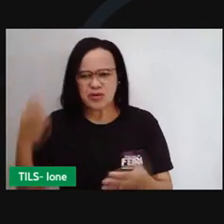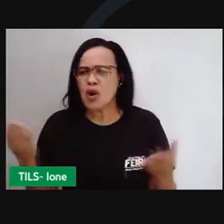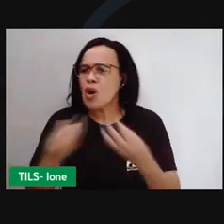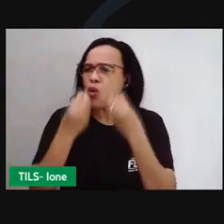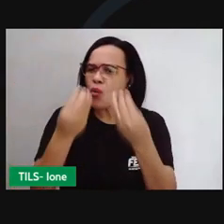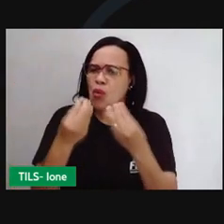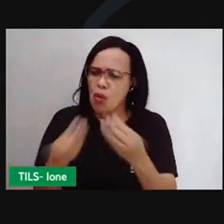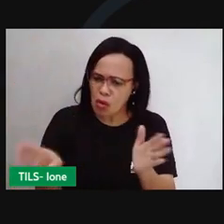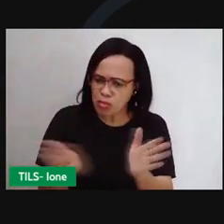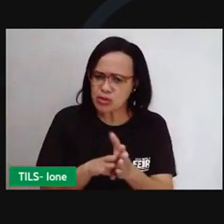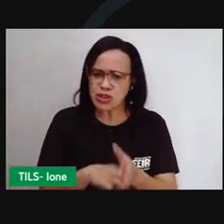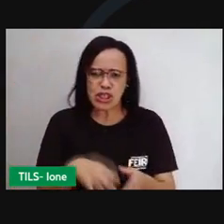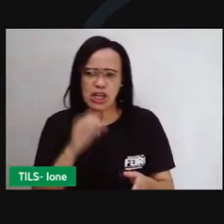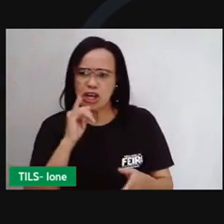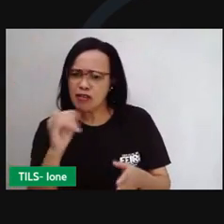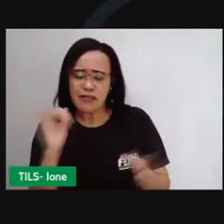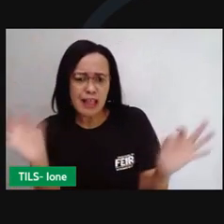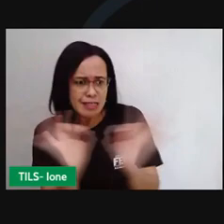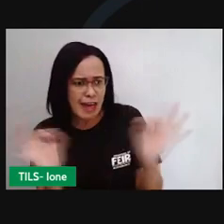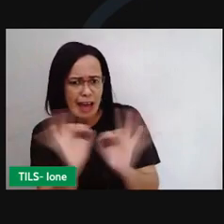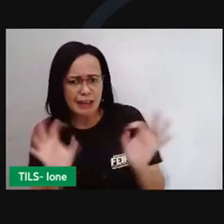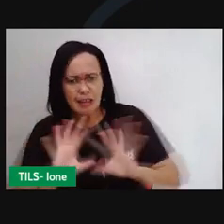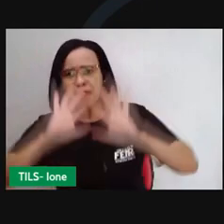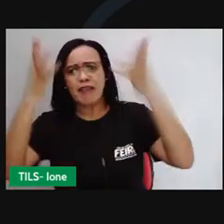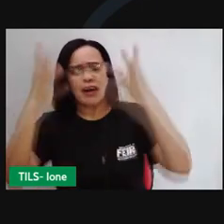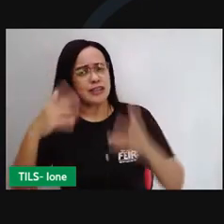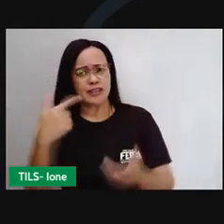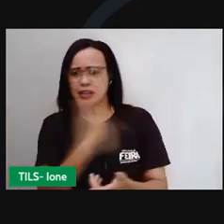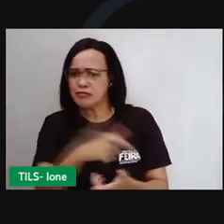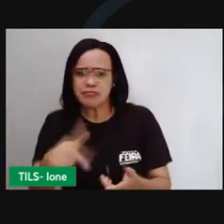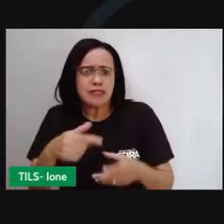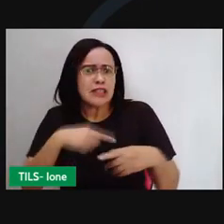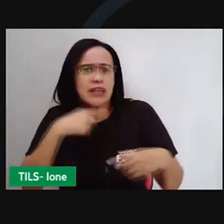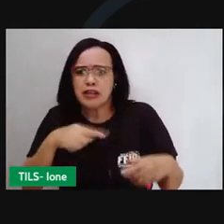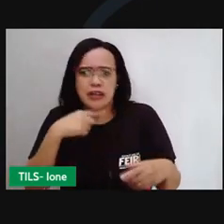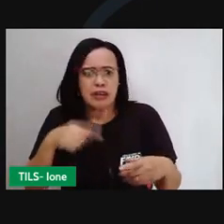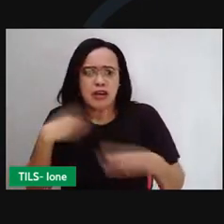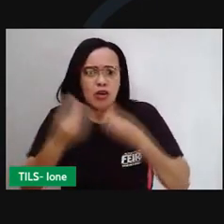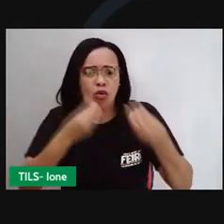festa decente. Mande desocupar o palácio e a casa de relação.